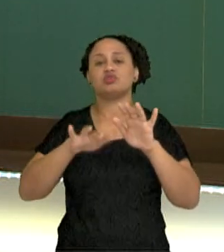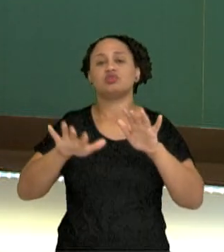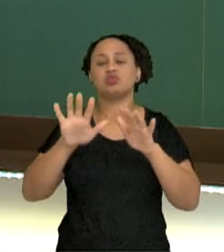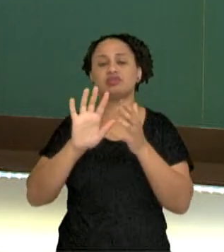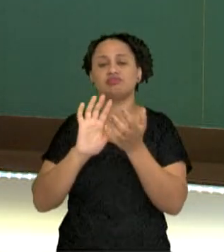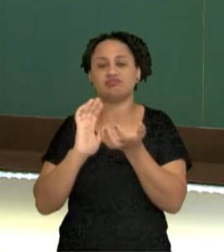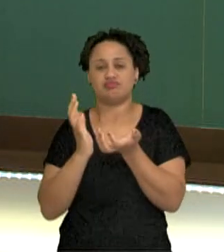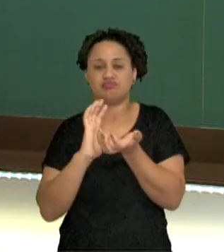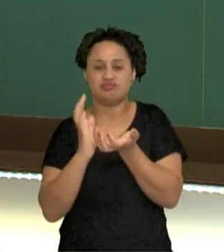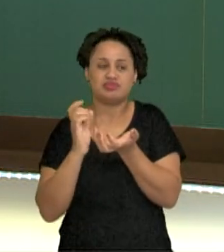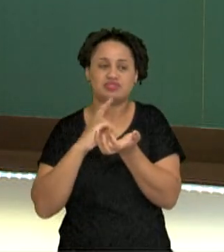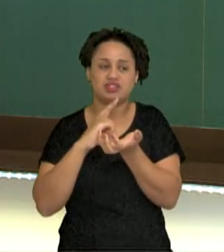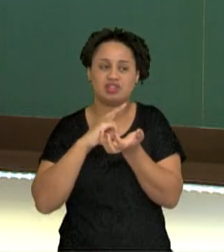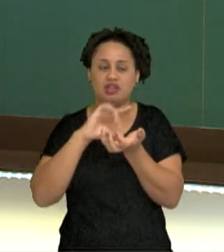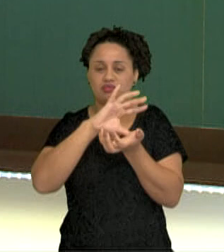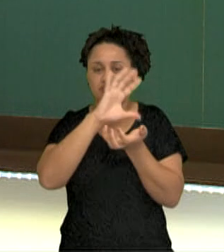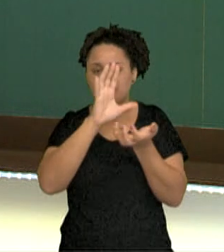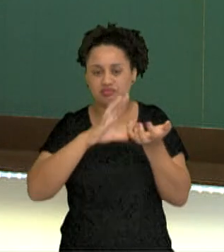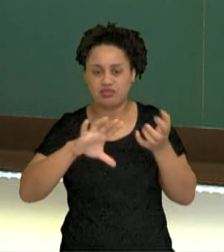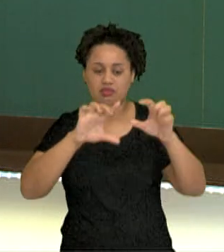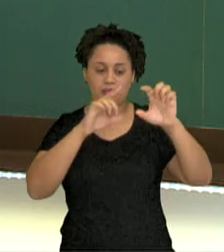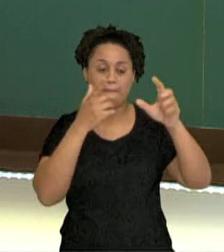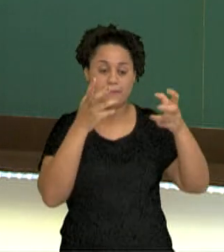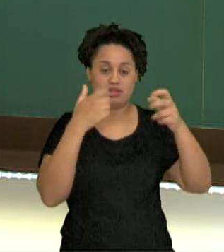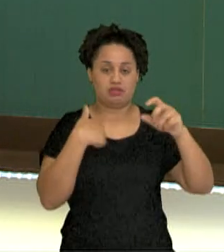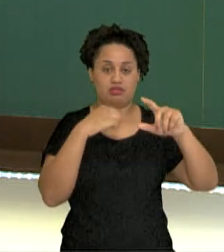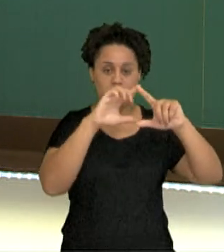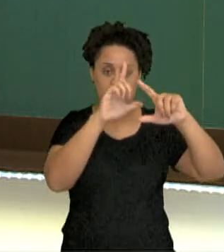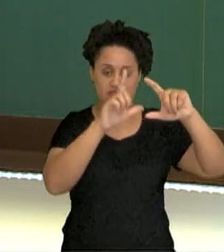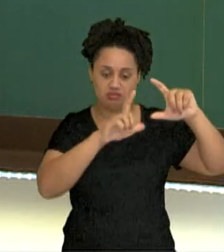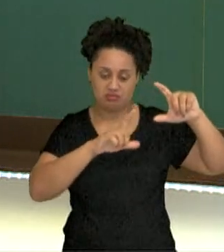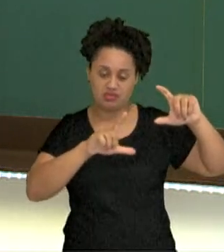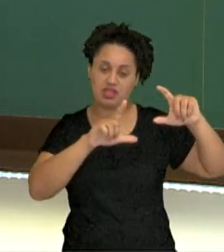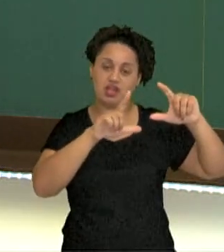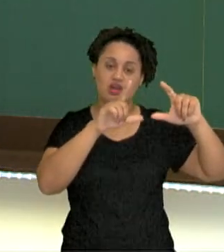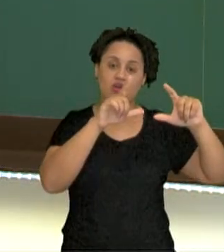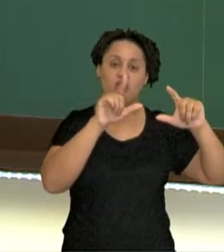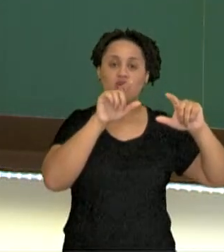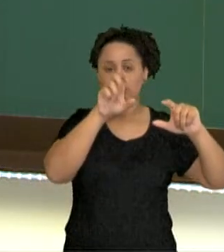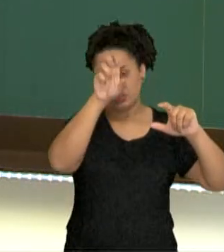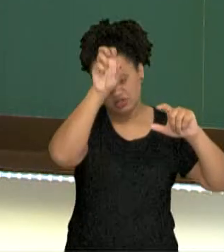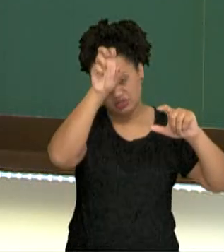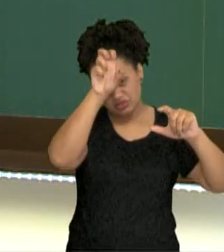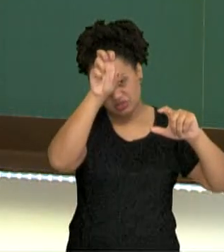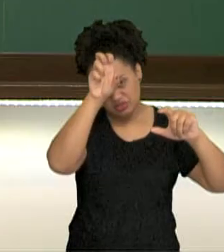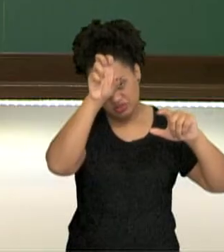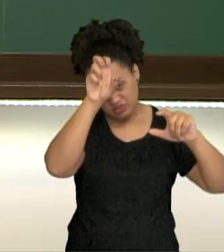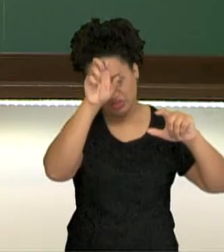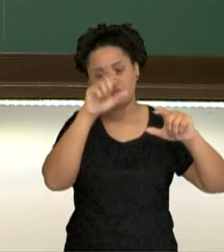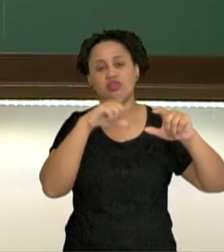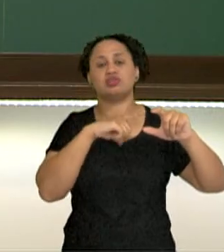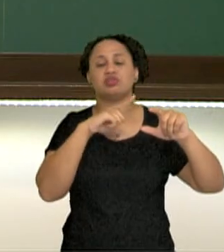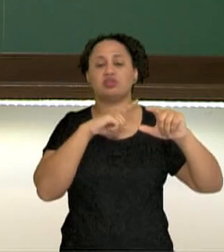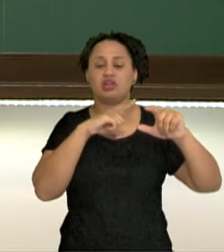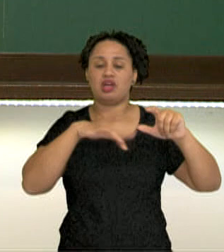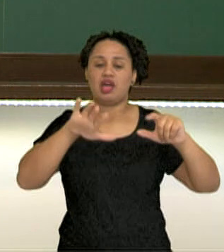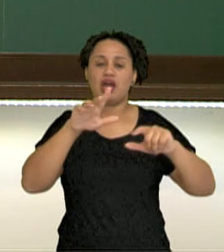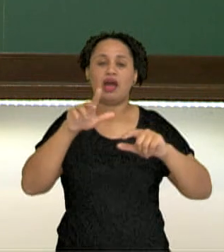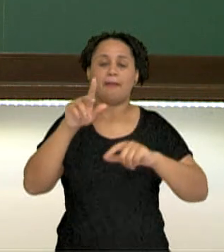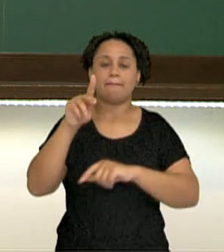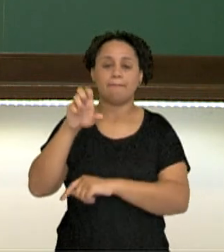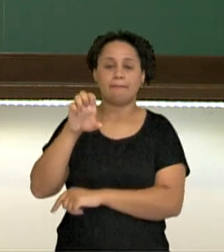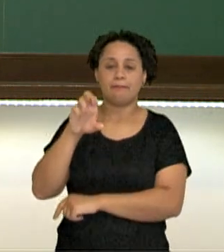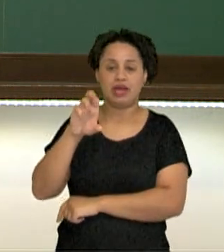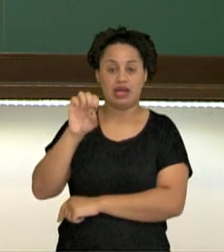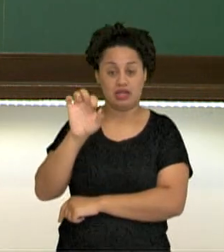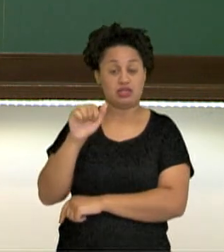Oriente, todo o território oriental. Ele vai fazer a conquista do Egito, ele conquista todo aquele gigante que era a Pérsia. Lembra a Pérsia? O